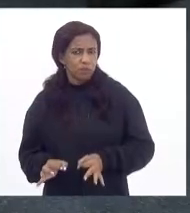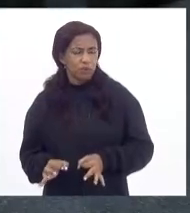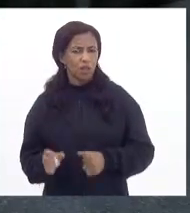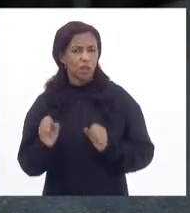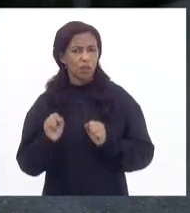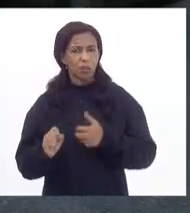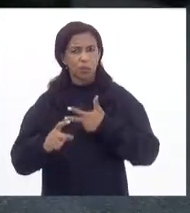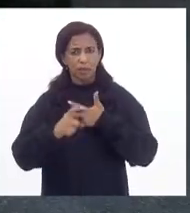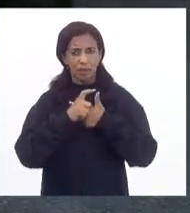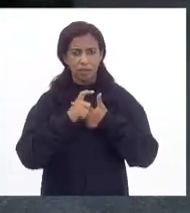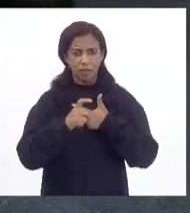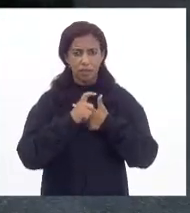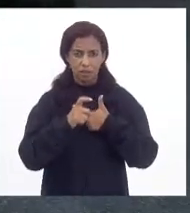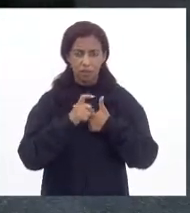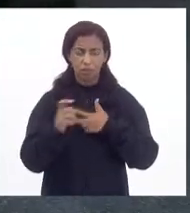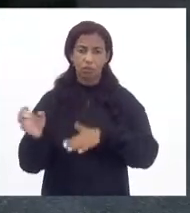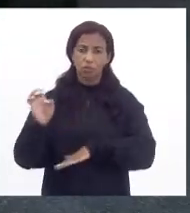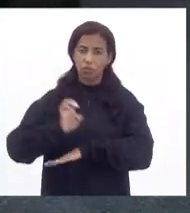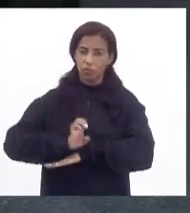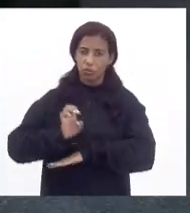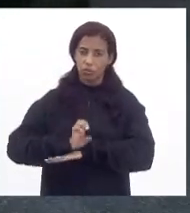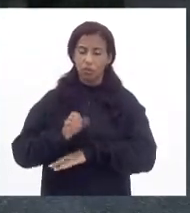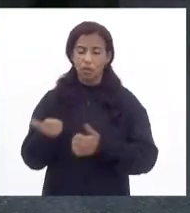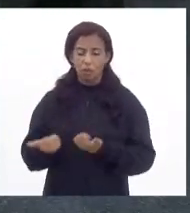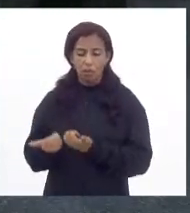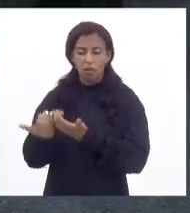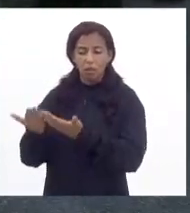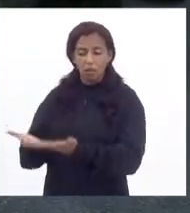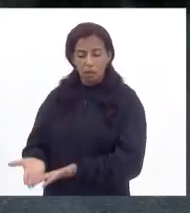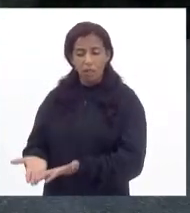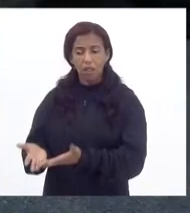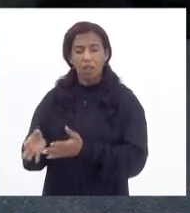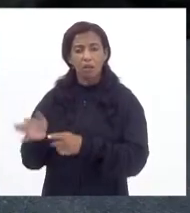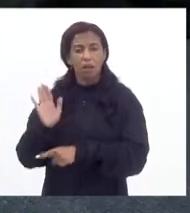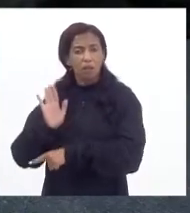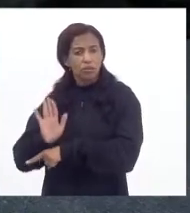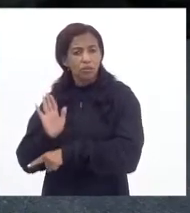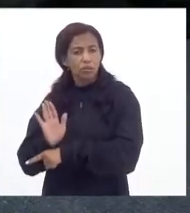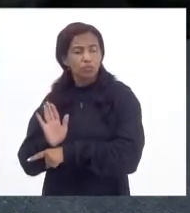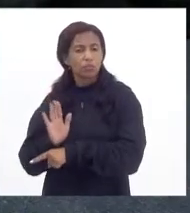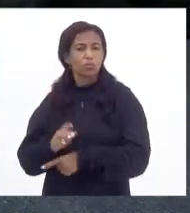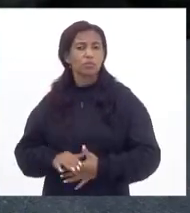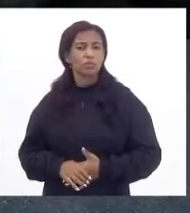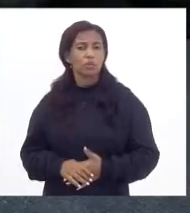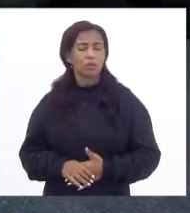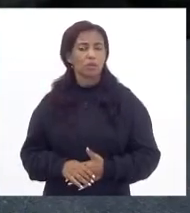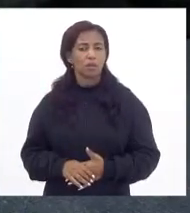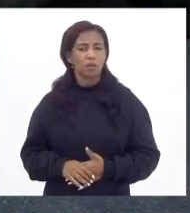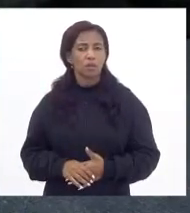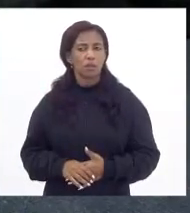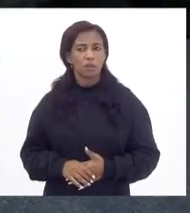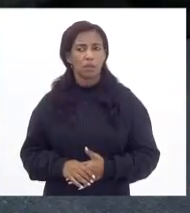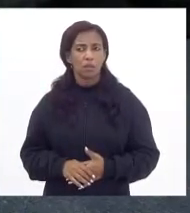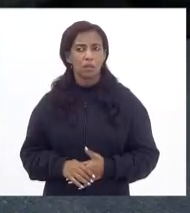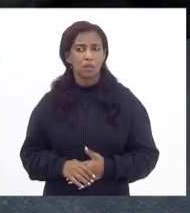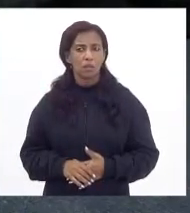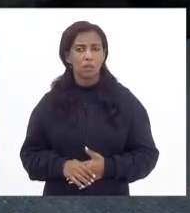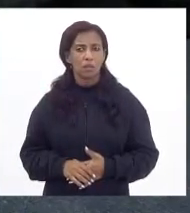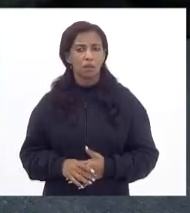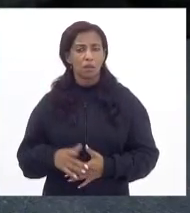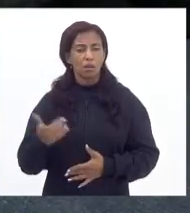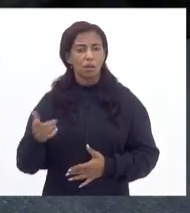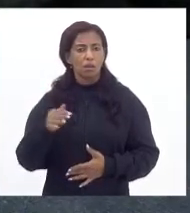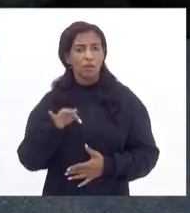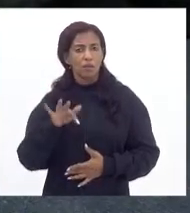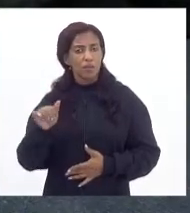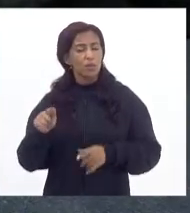executivo, de que o Estado disponibilizar canais de atendimento exclusivo, não só em meios físicos,